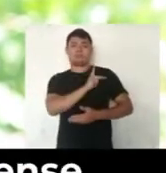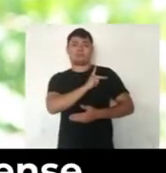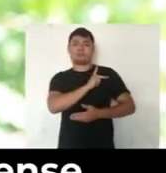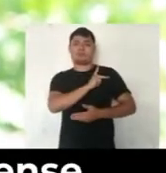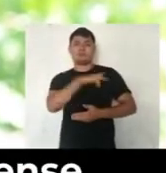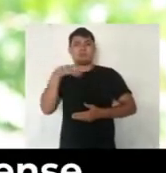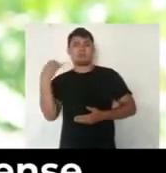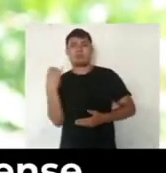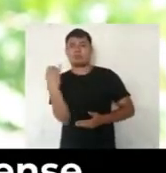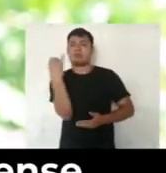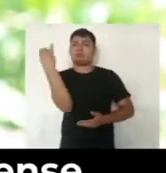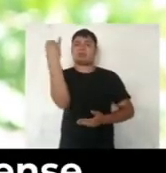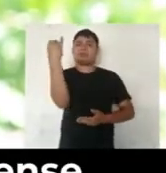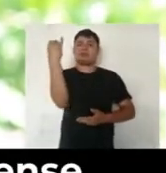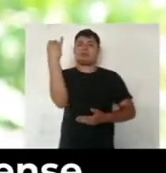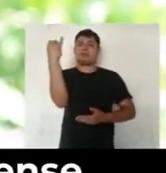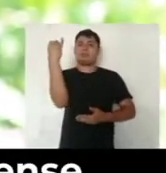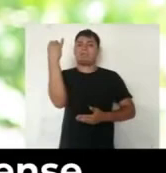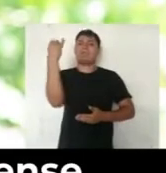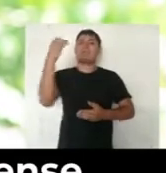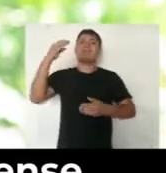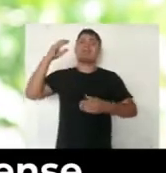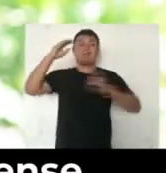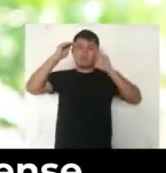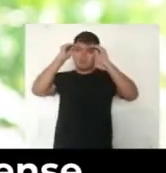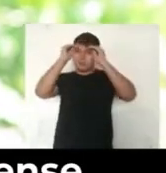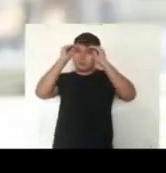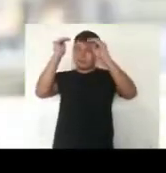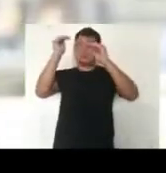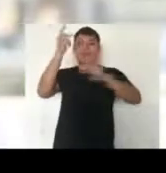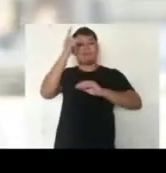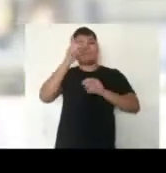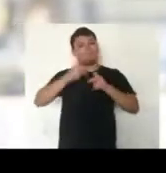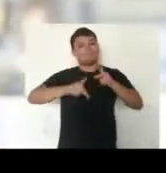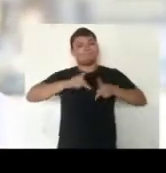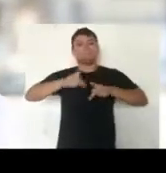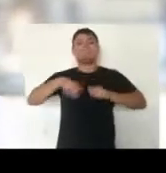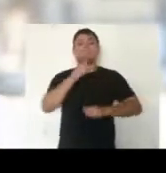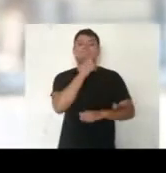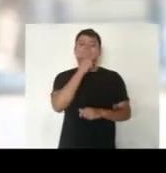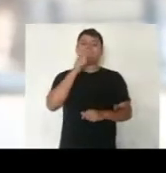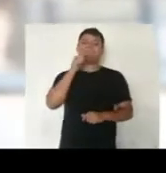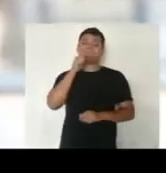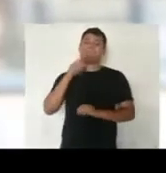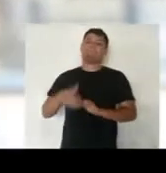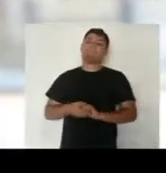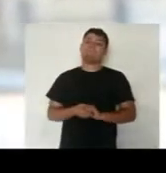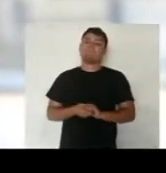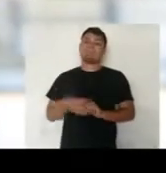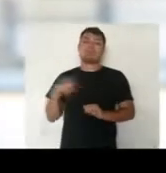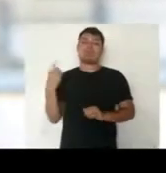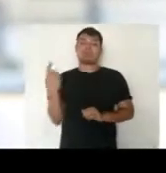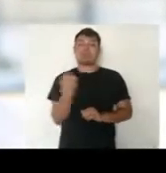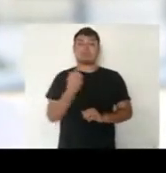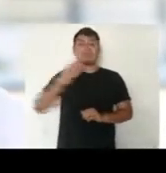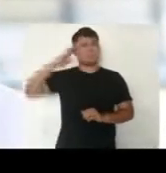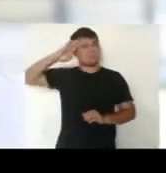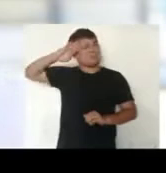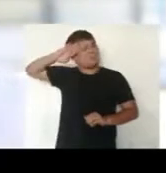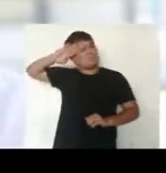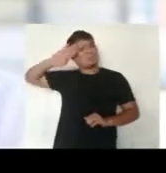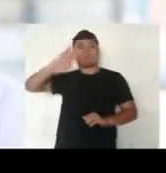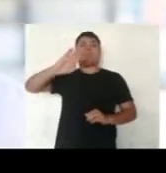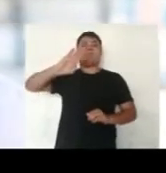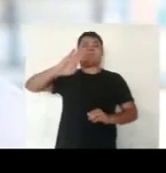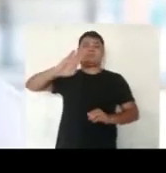para devolver a dignidade ao povo macapaense. Temos um propósito na política, que é de promover o bem comum.